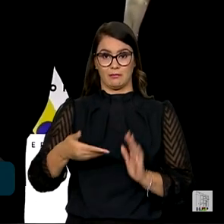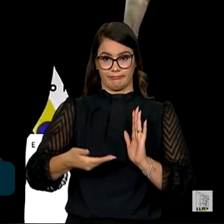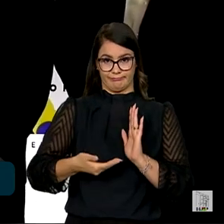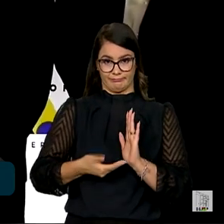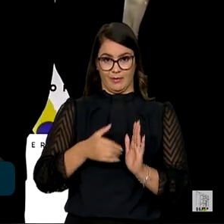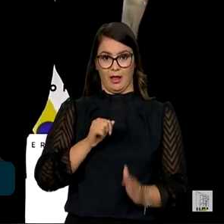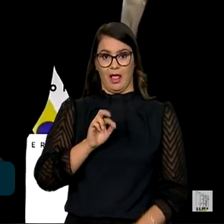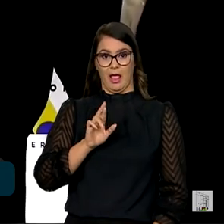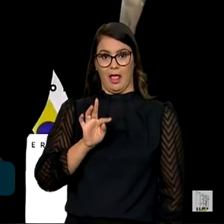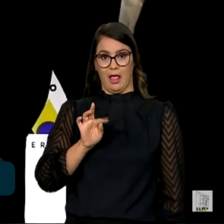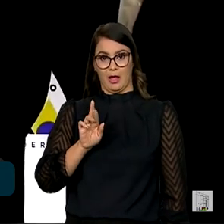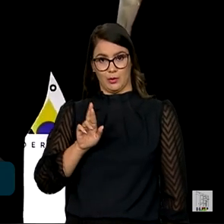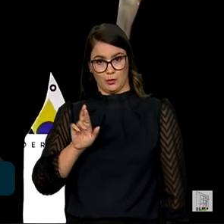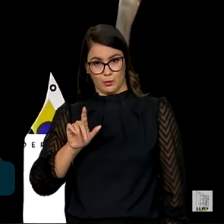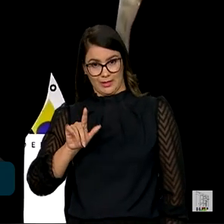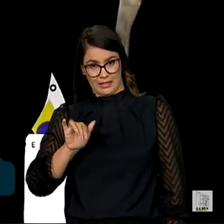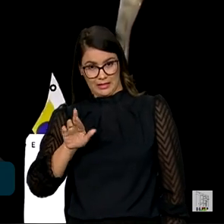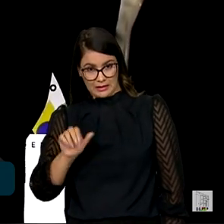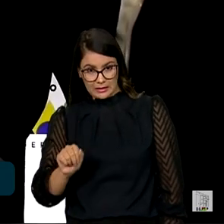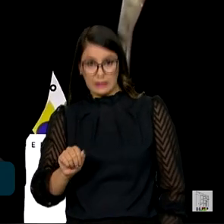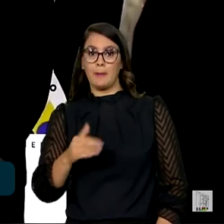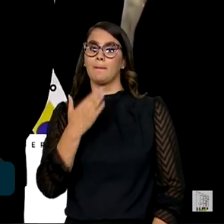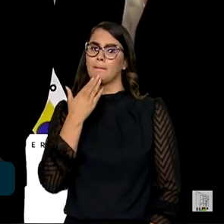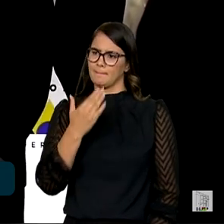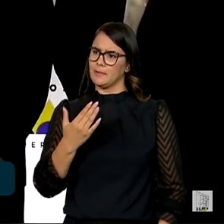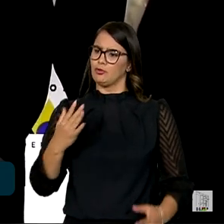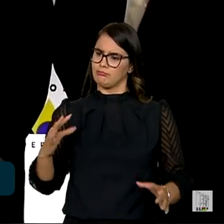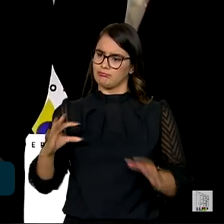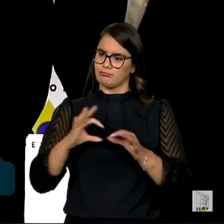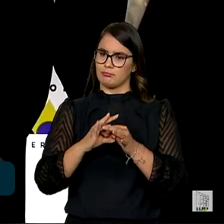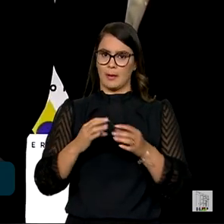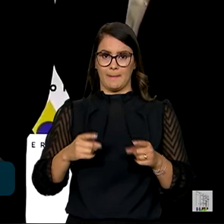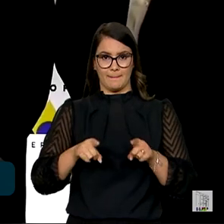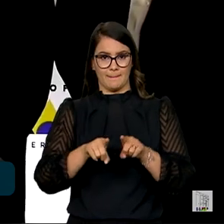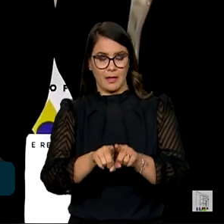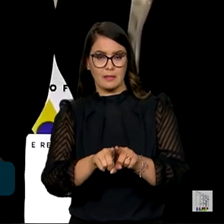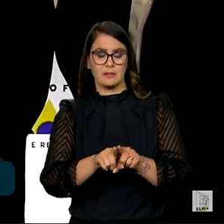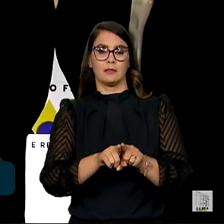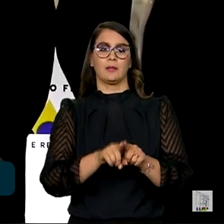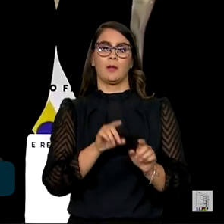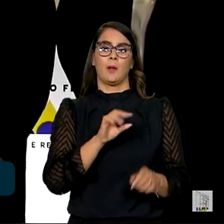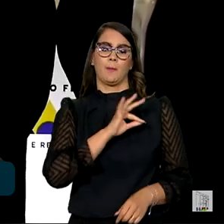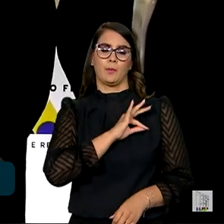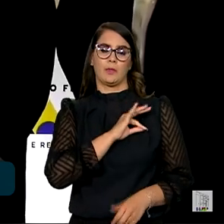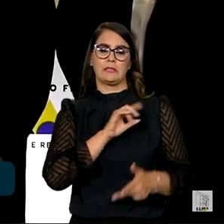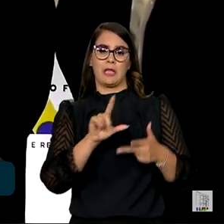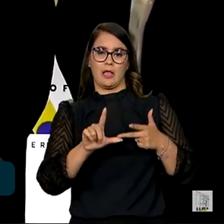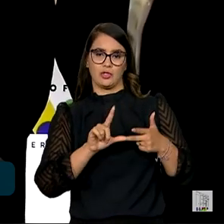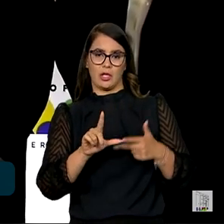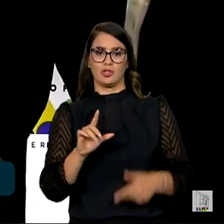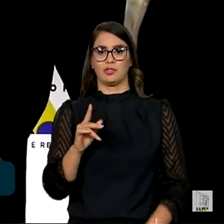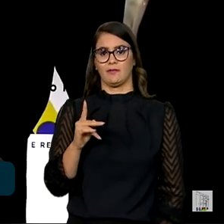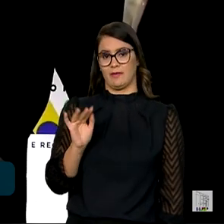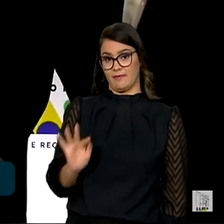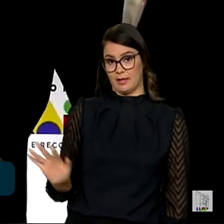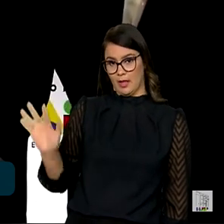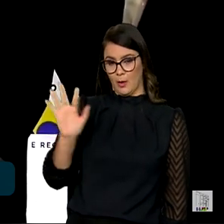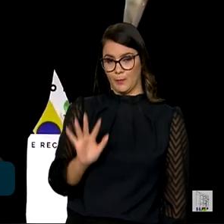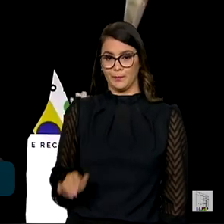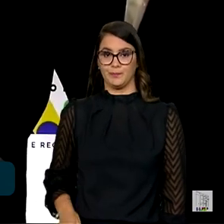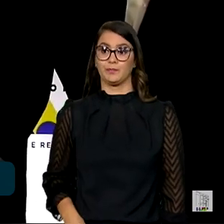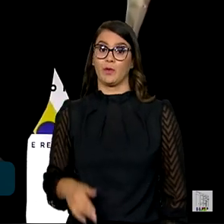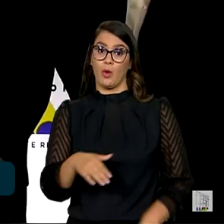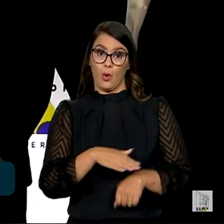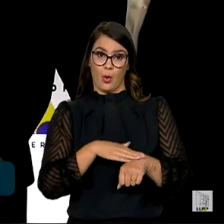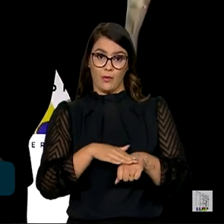Lira, também pediu essa parceria entre a Polícia Legislativa e a Polícia Federal. Falei há pouco com a nossa